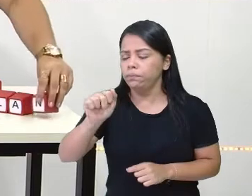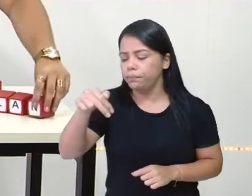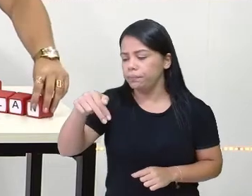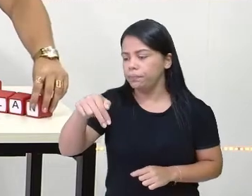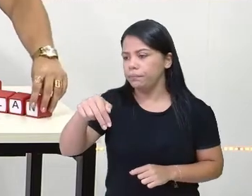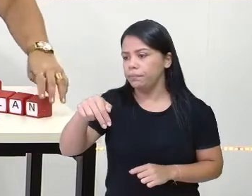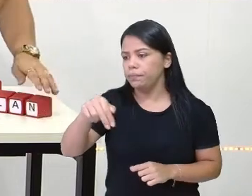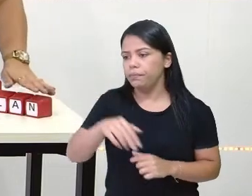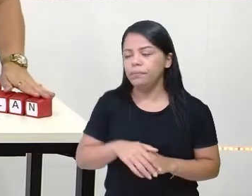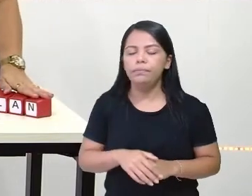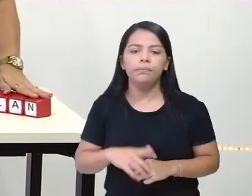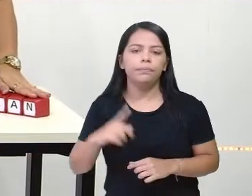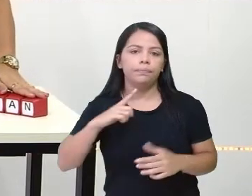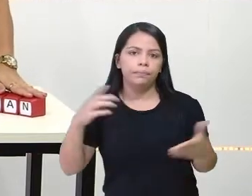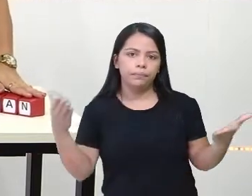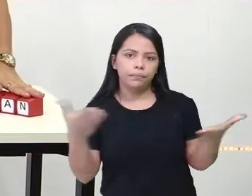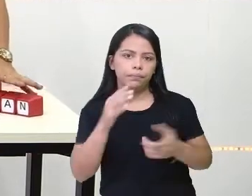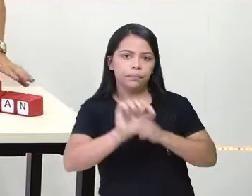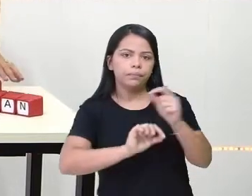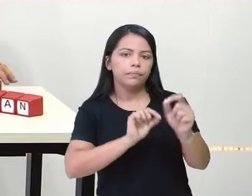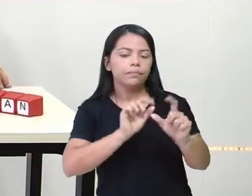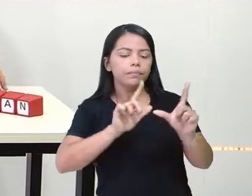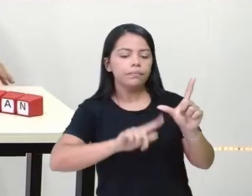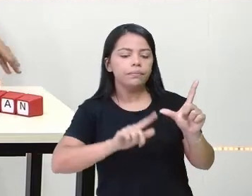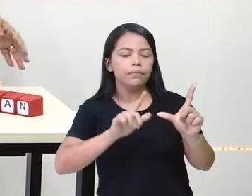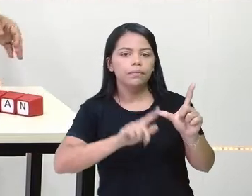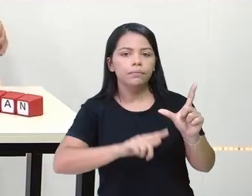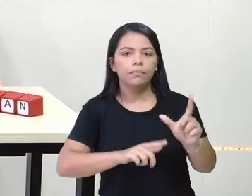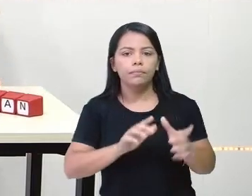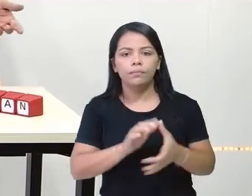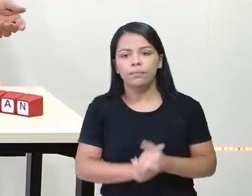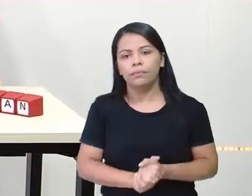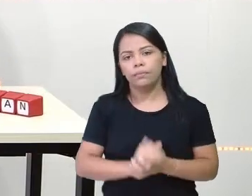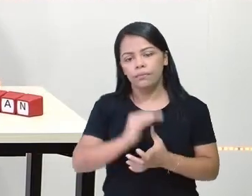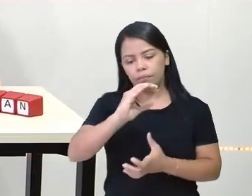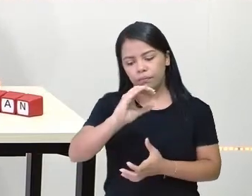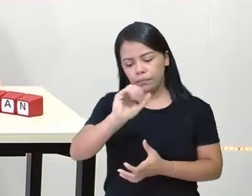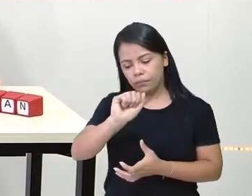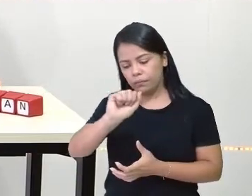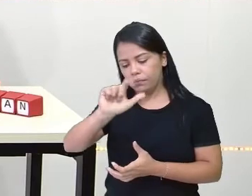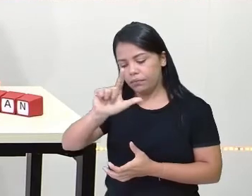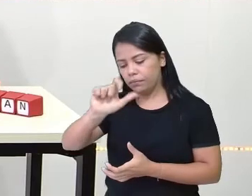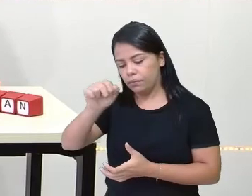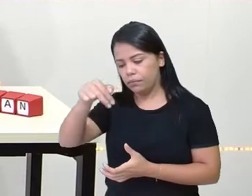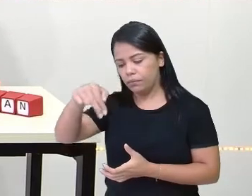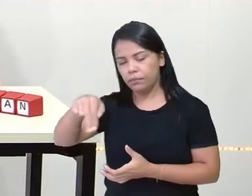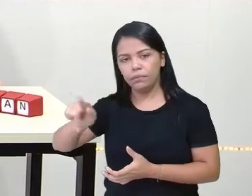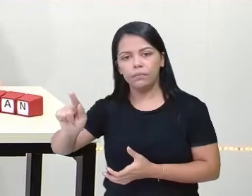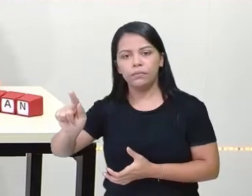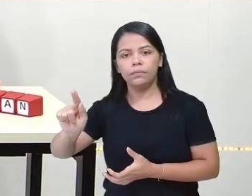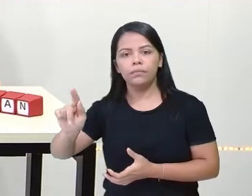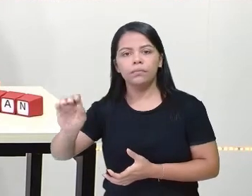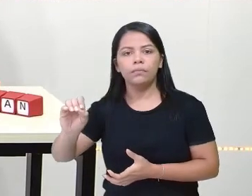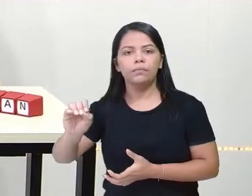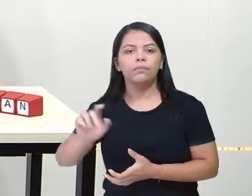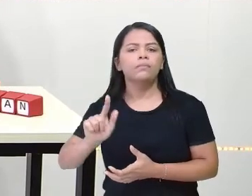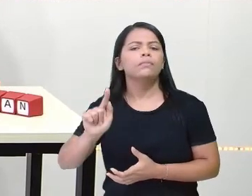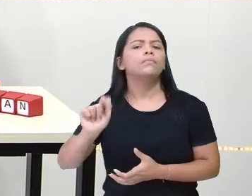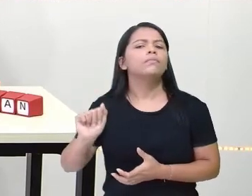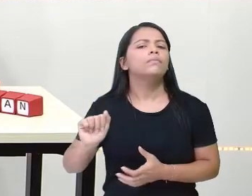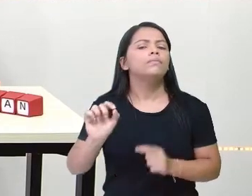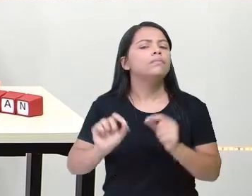navio. Olha aí, ó. Lã. Gó. Gó. Gá. Gó. Gá. Gá.